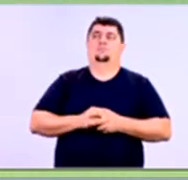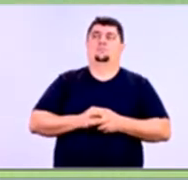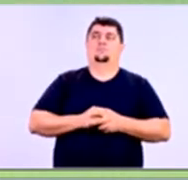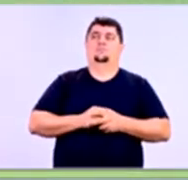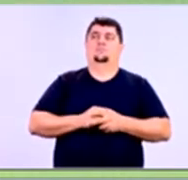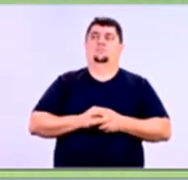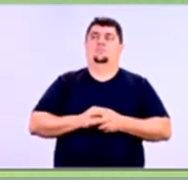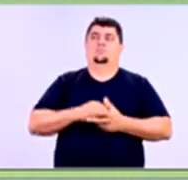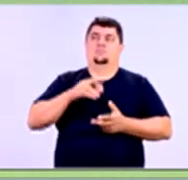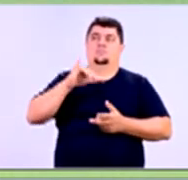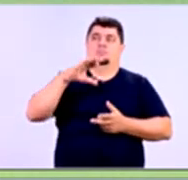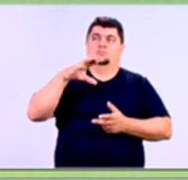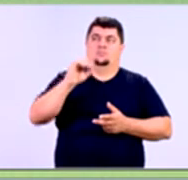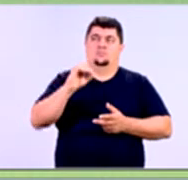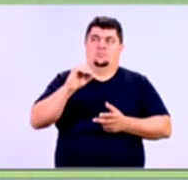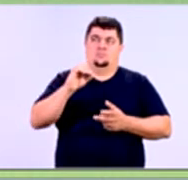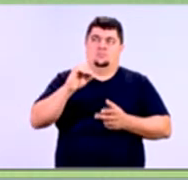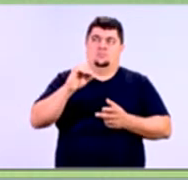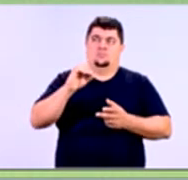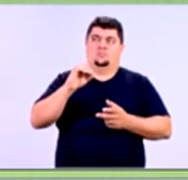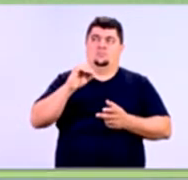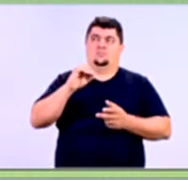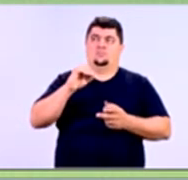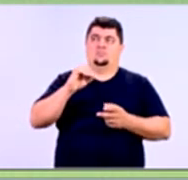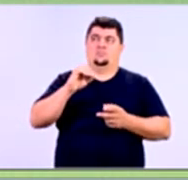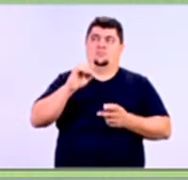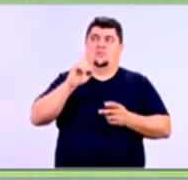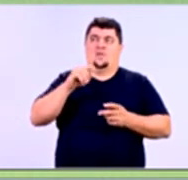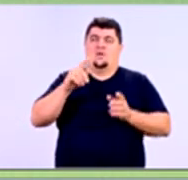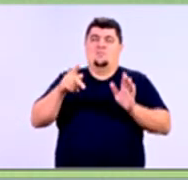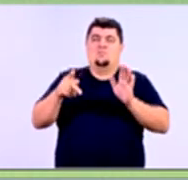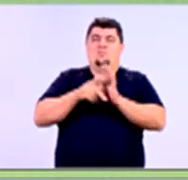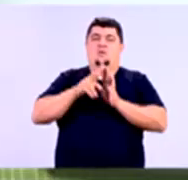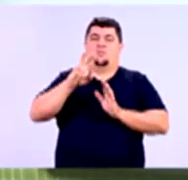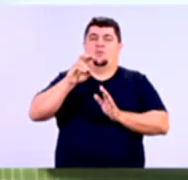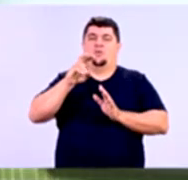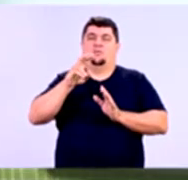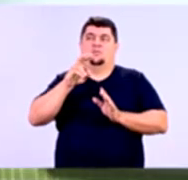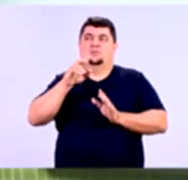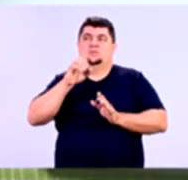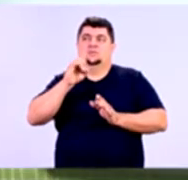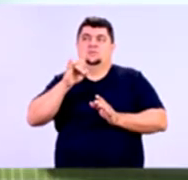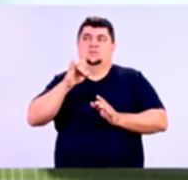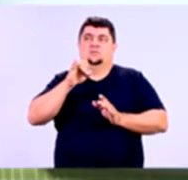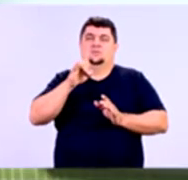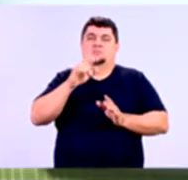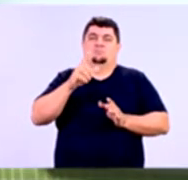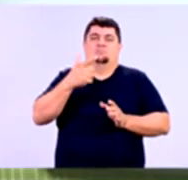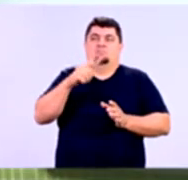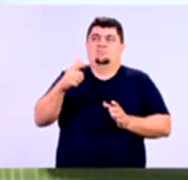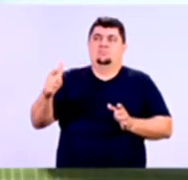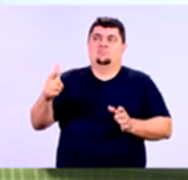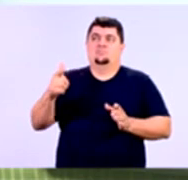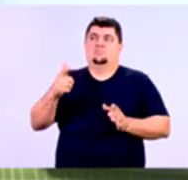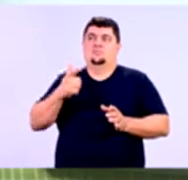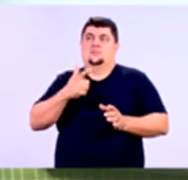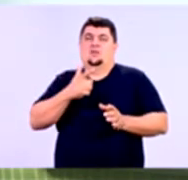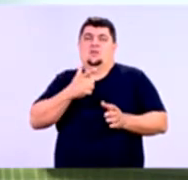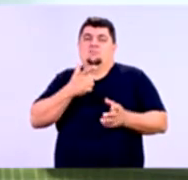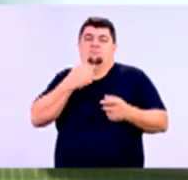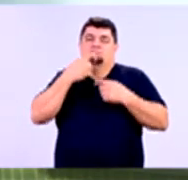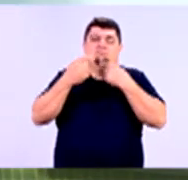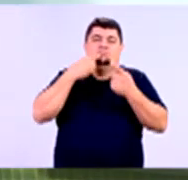Esse risco de crédito, gente, tá ligando, então, a volatividade e incerteza que você pode ter a respeito de um investimento.